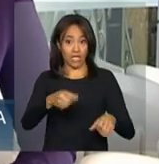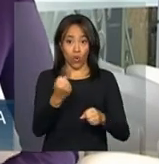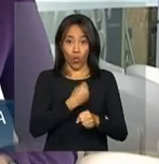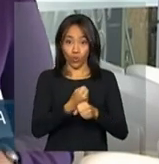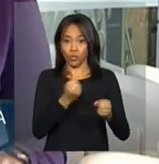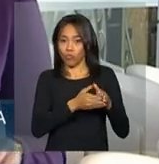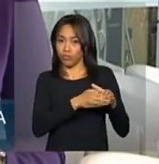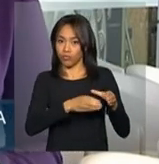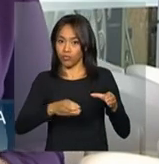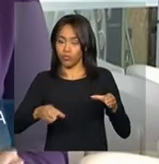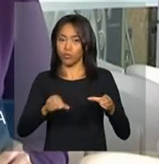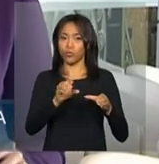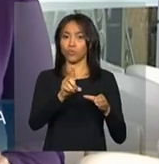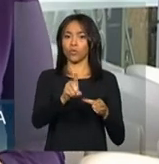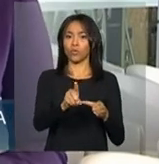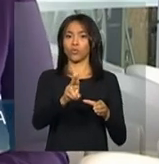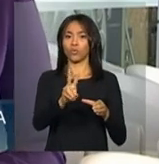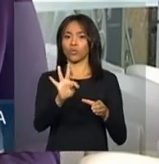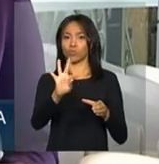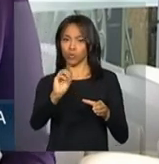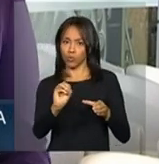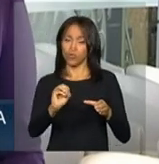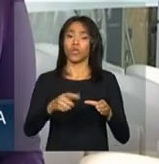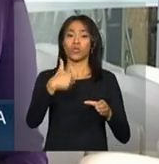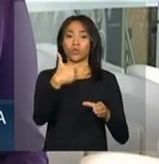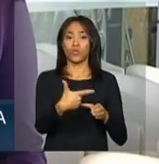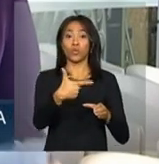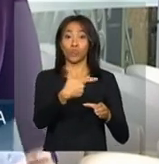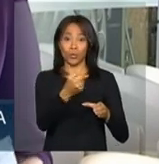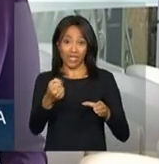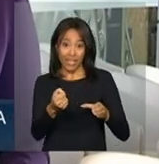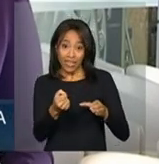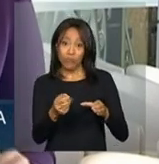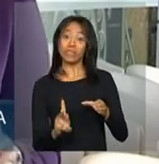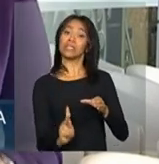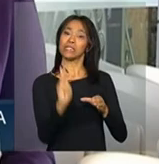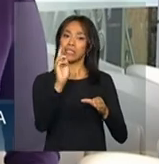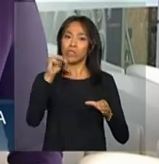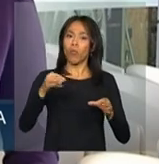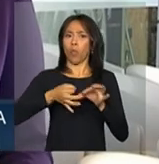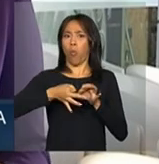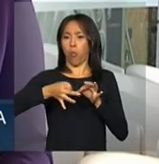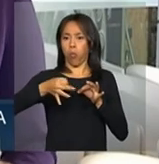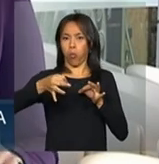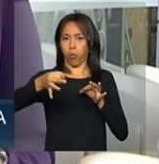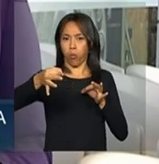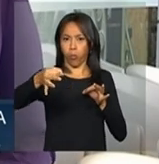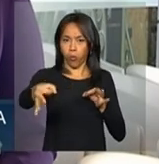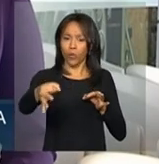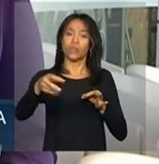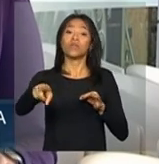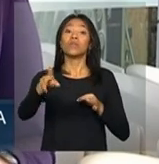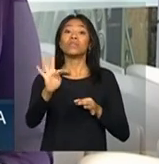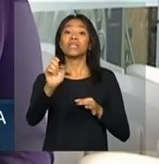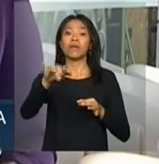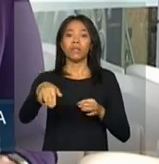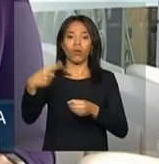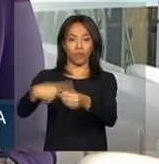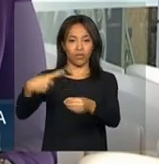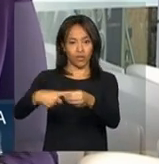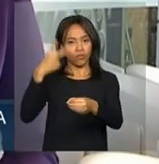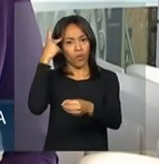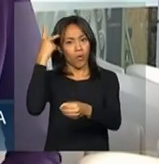do duto, que tem aproximadamente cerca de 200 quilômetros de extensão e vai ligar o terminal de Ribeirão Preto à